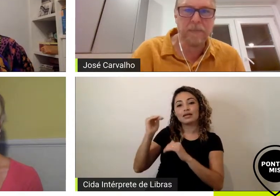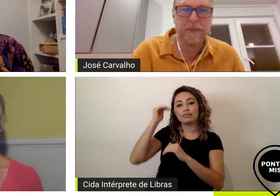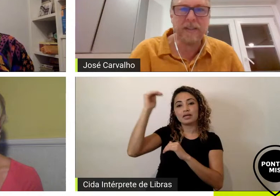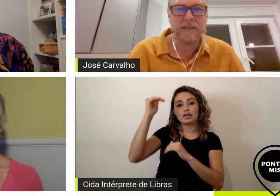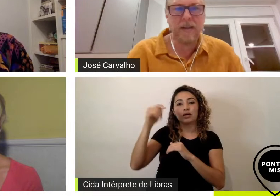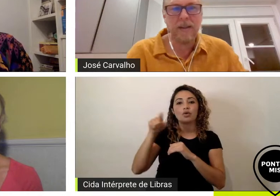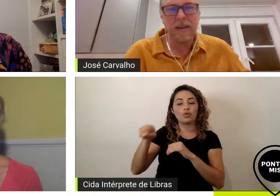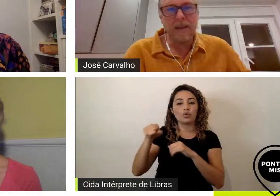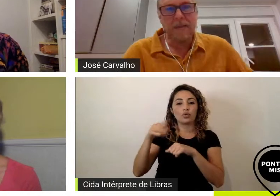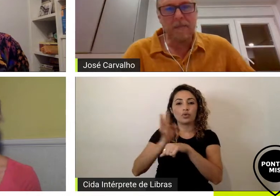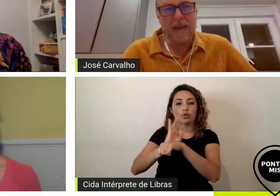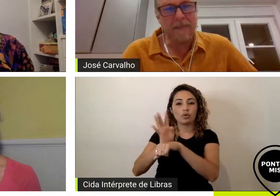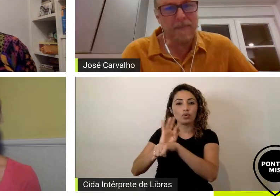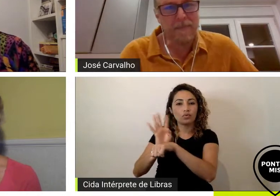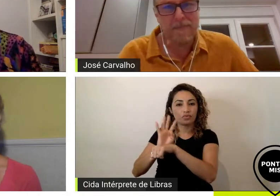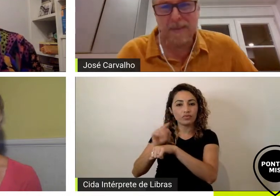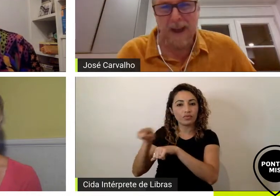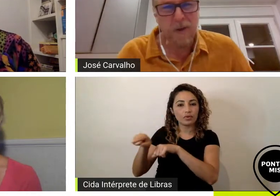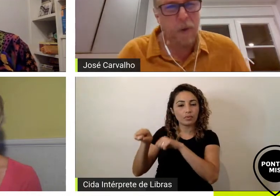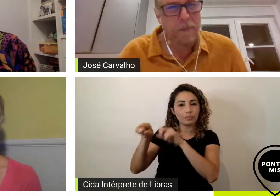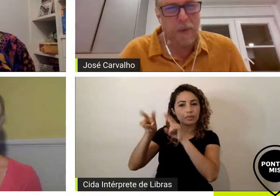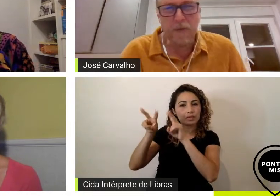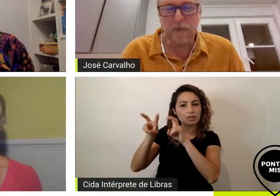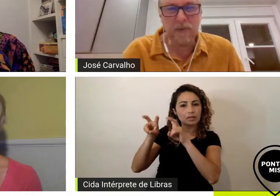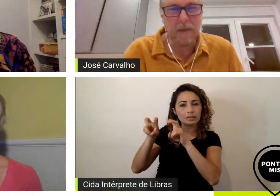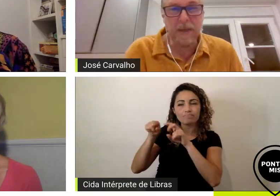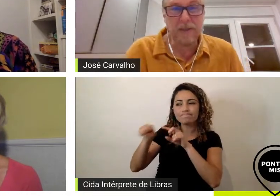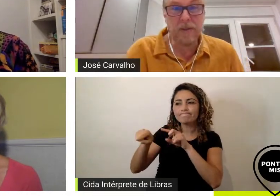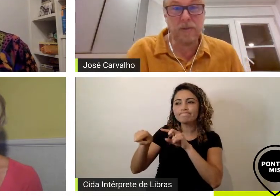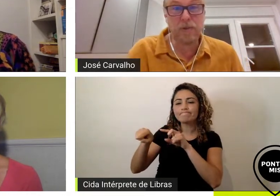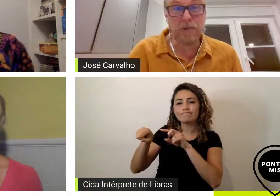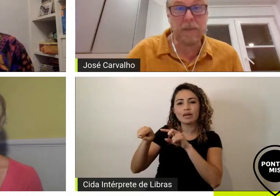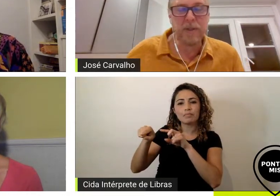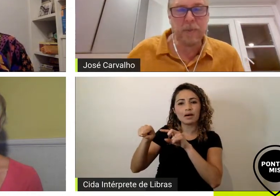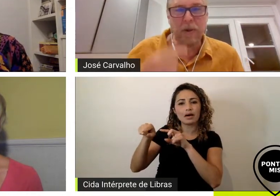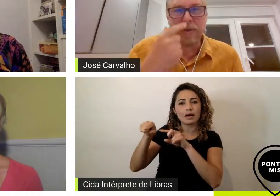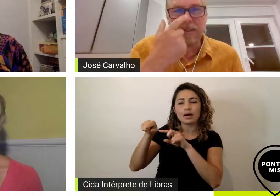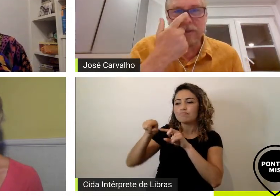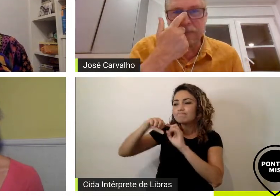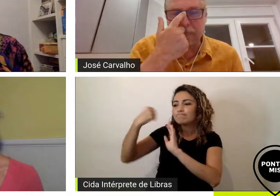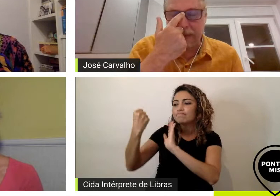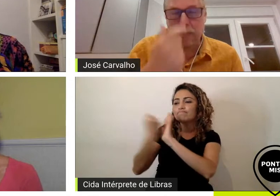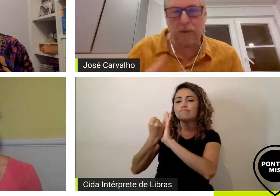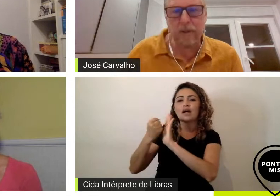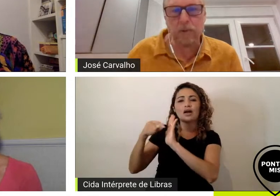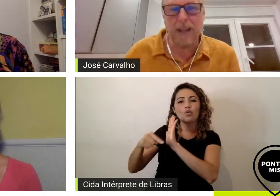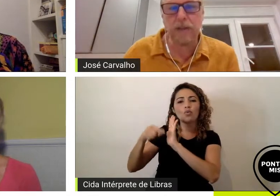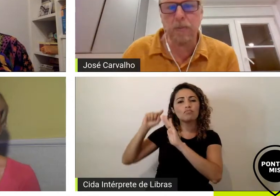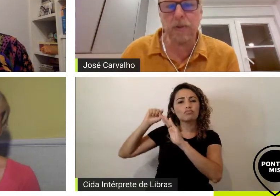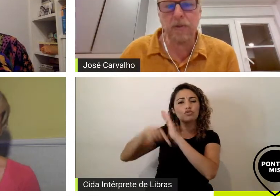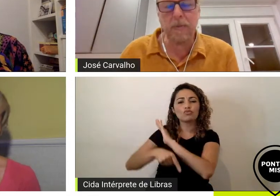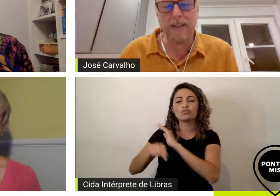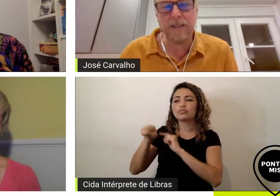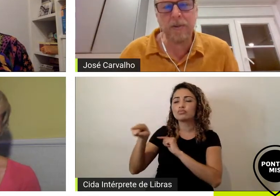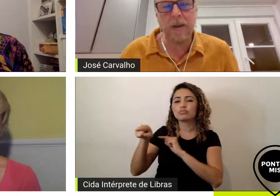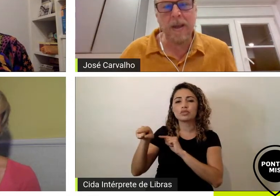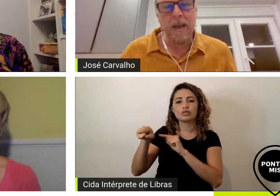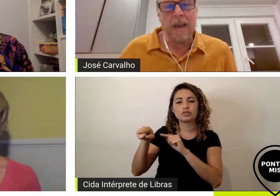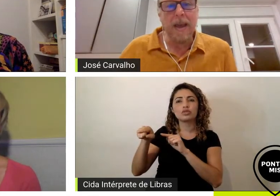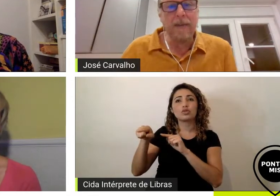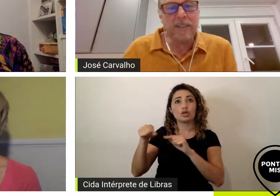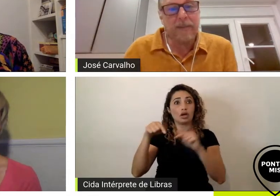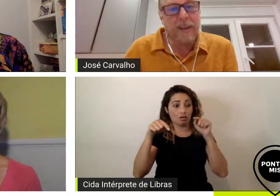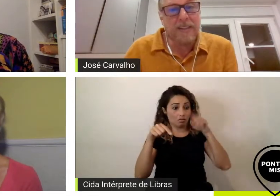Licorite Pizza me marcou profundamente justamente por uma coisa pela qual eu tenho lutado muito no Brasil